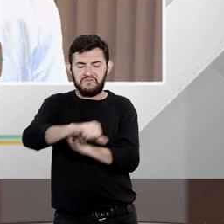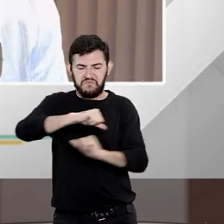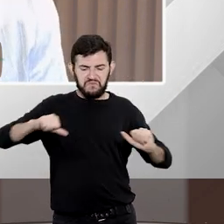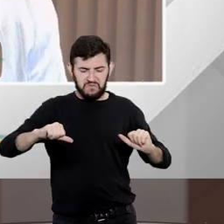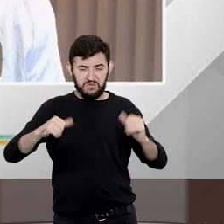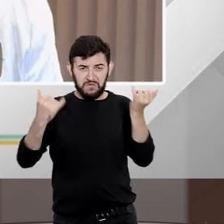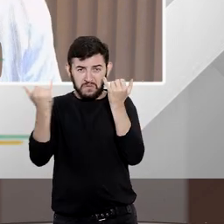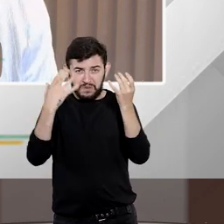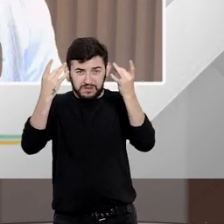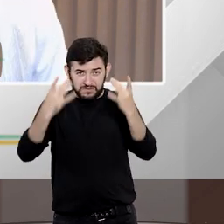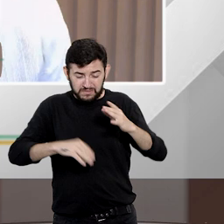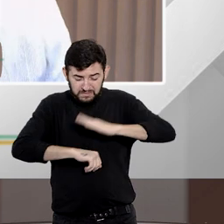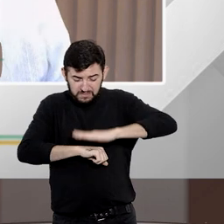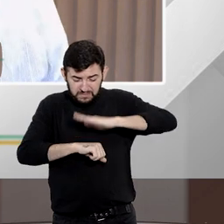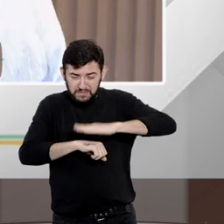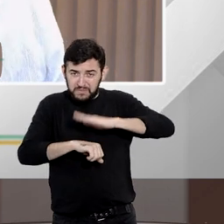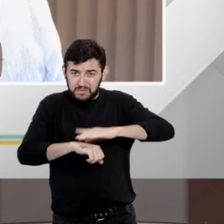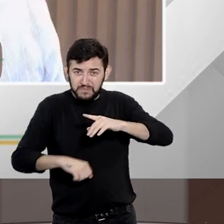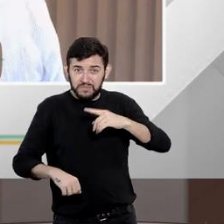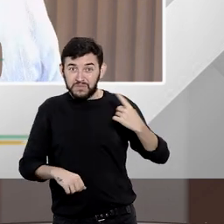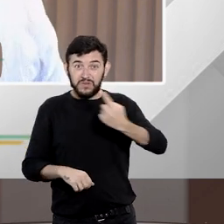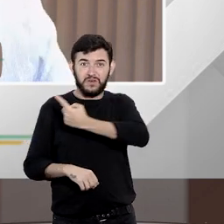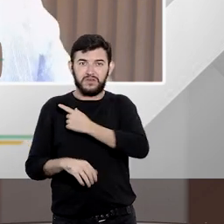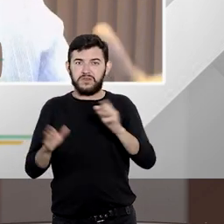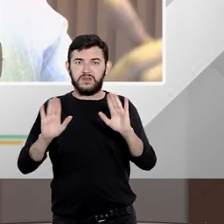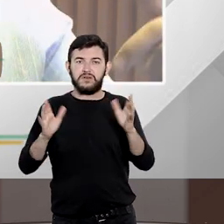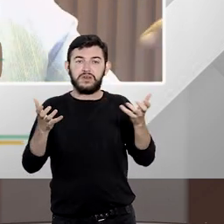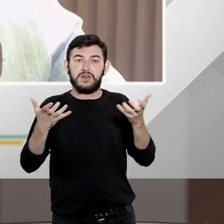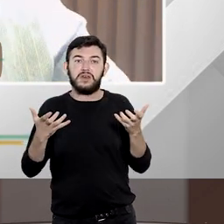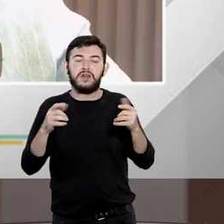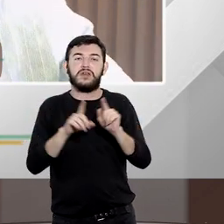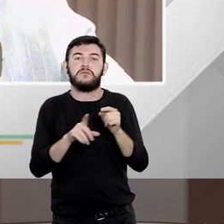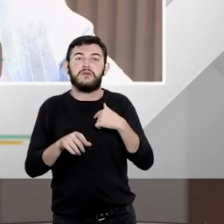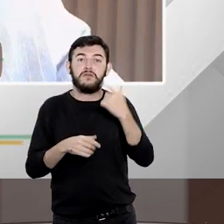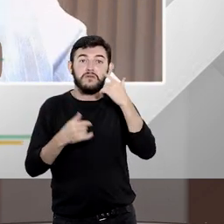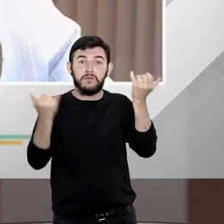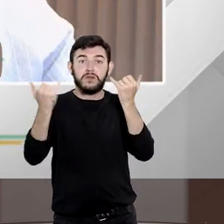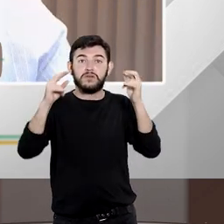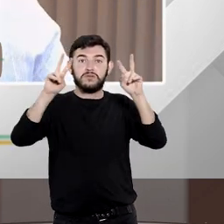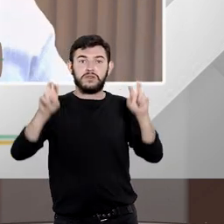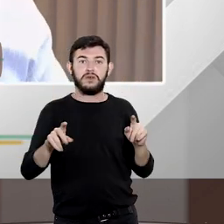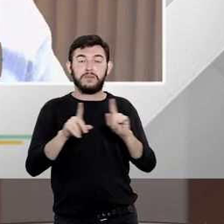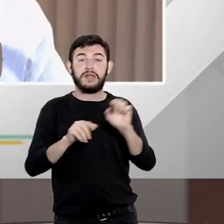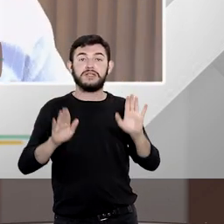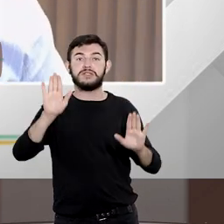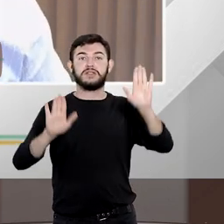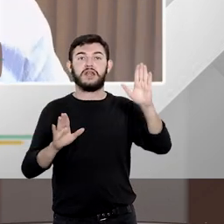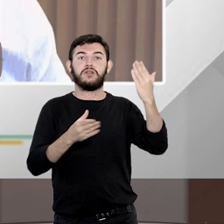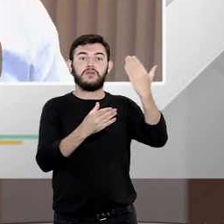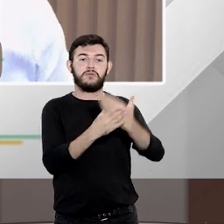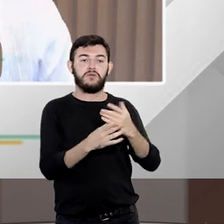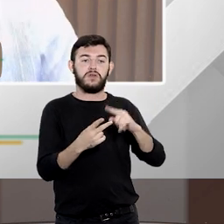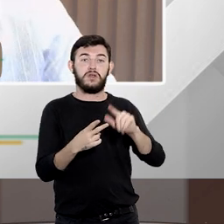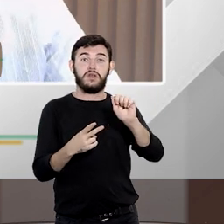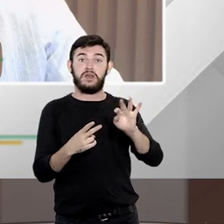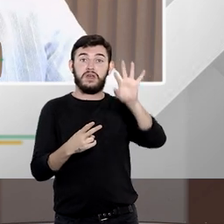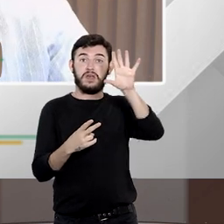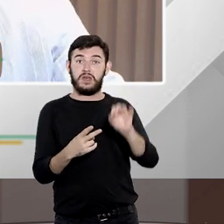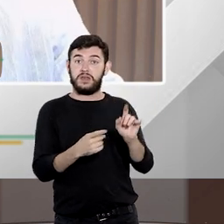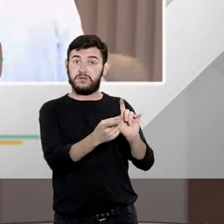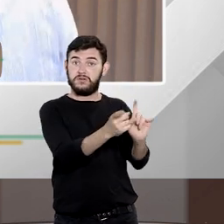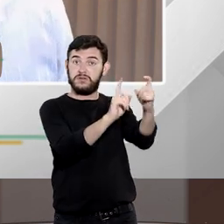nós queremos ter acesso a um processo solicitatório a fundamentação de um ato administrativo